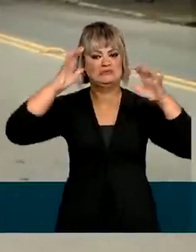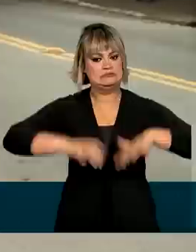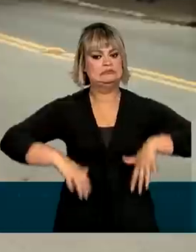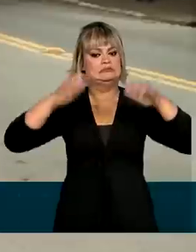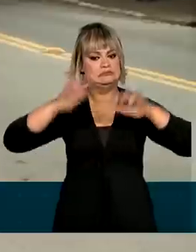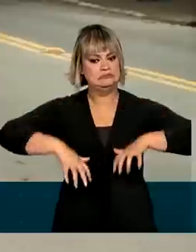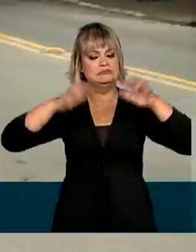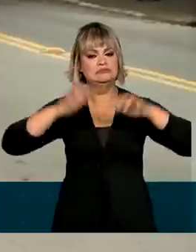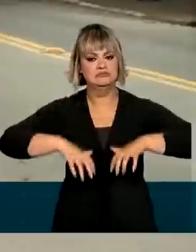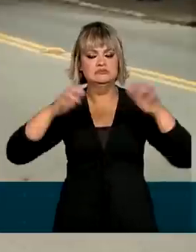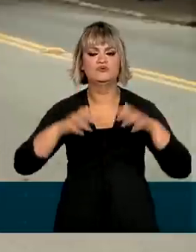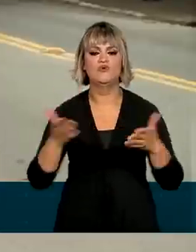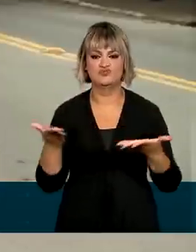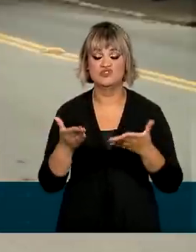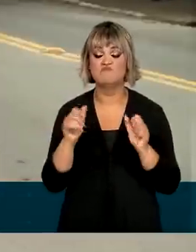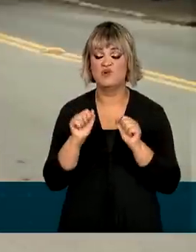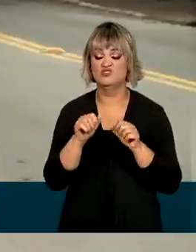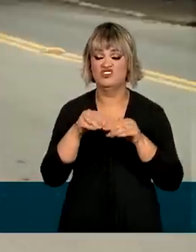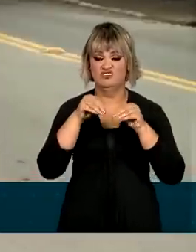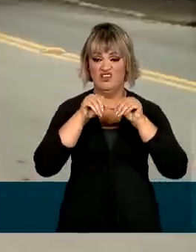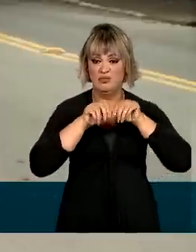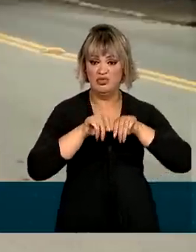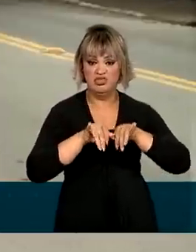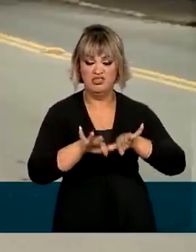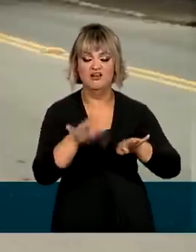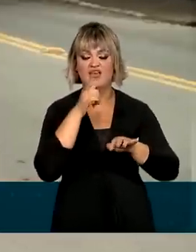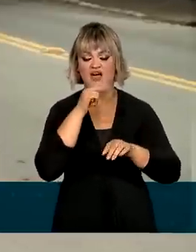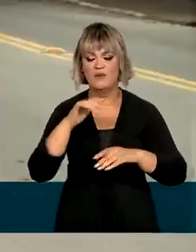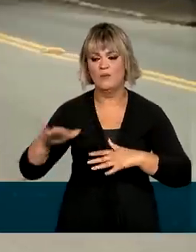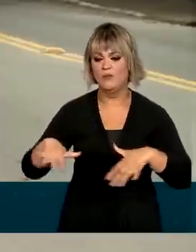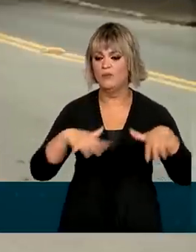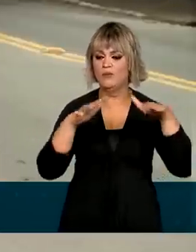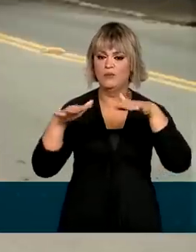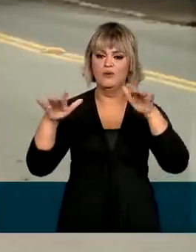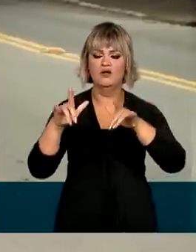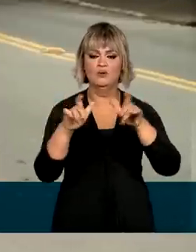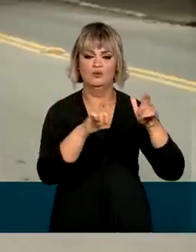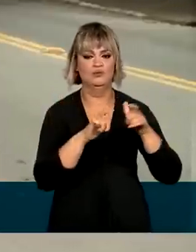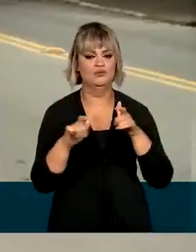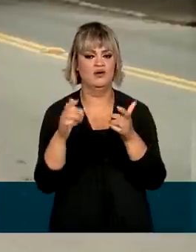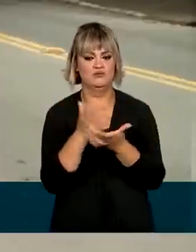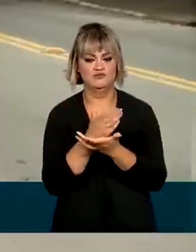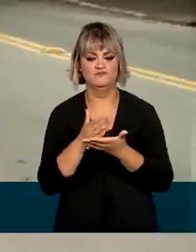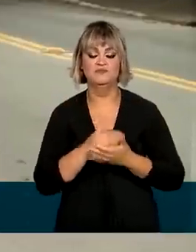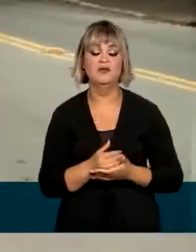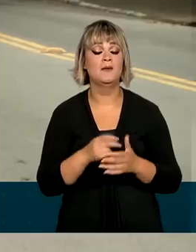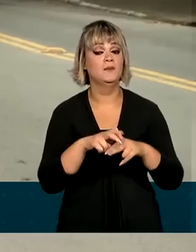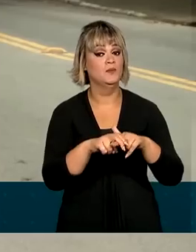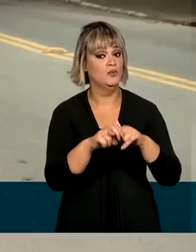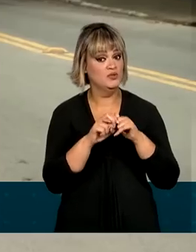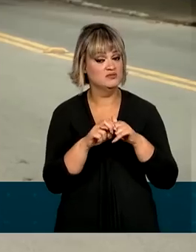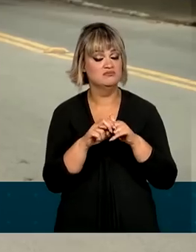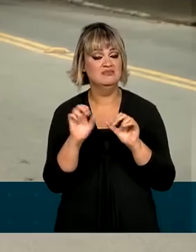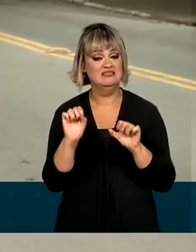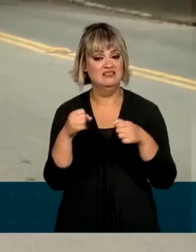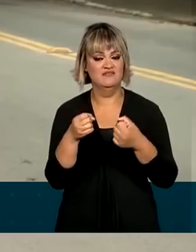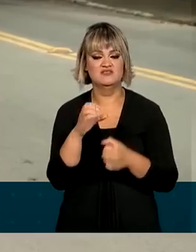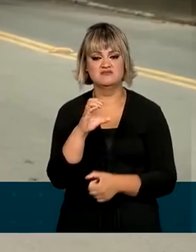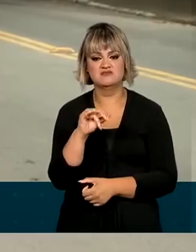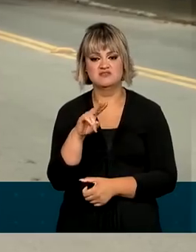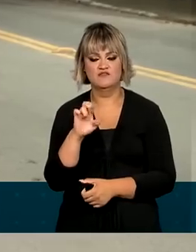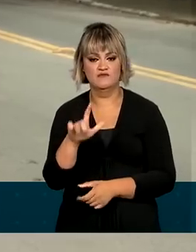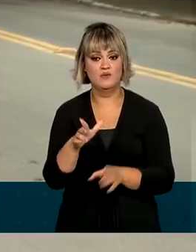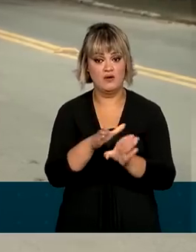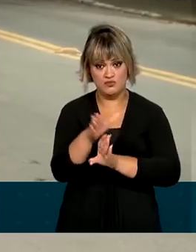hoje, o que pode causar deslizamentos e alagamentos em algumas regiões. Por isso, a Defesa Civil Nacional